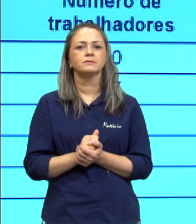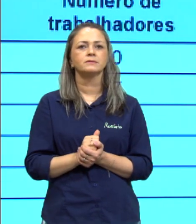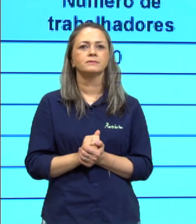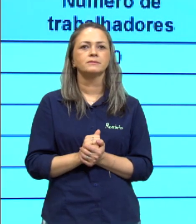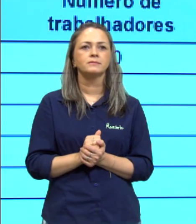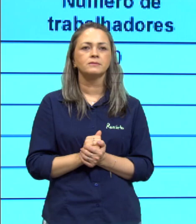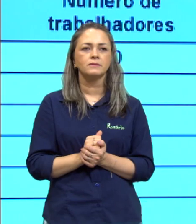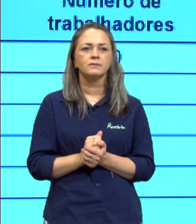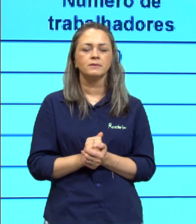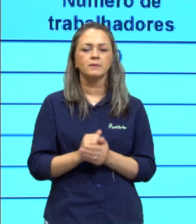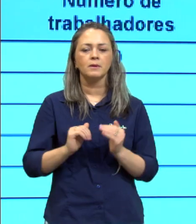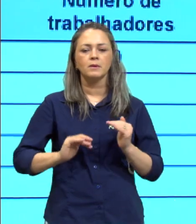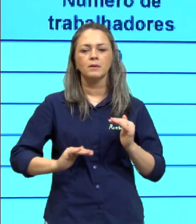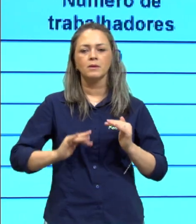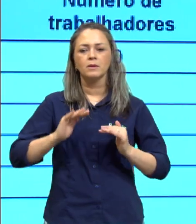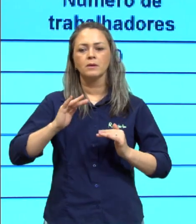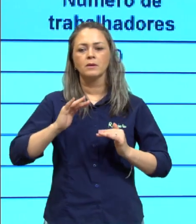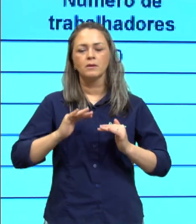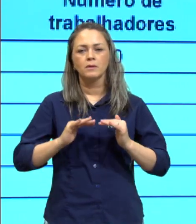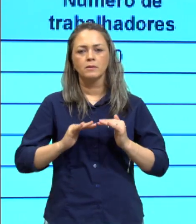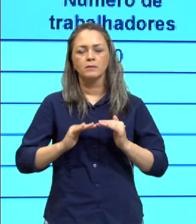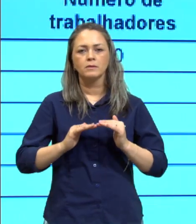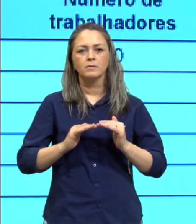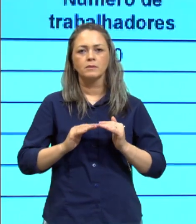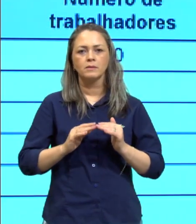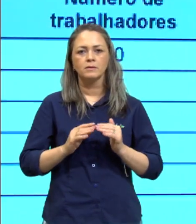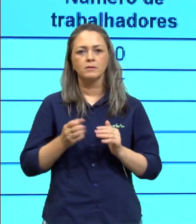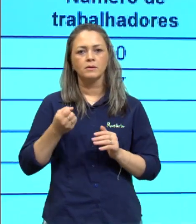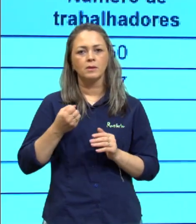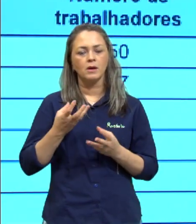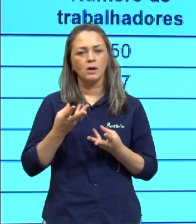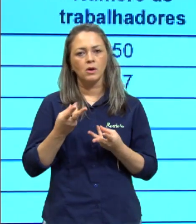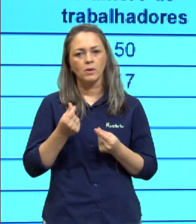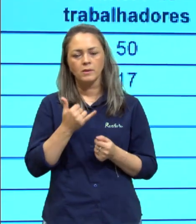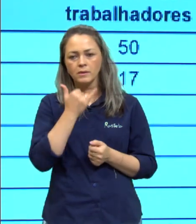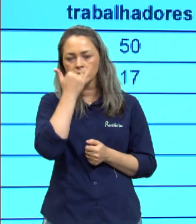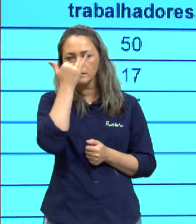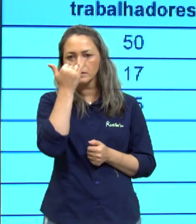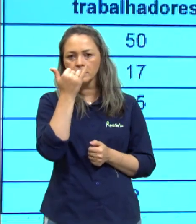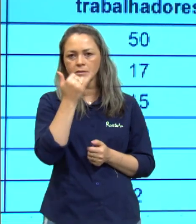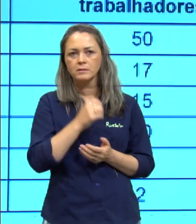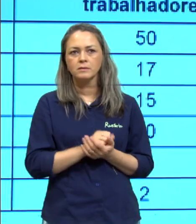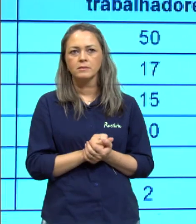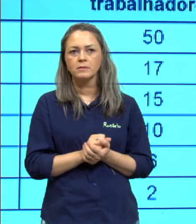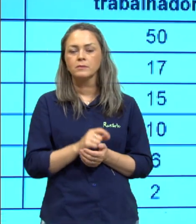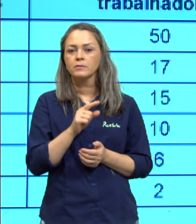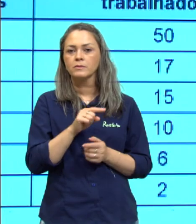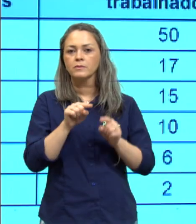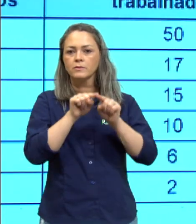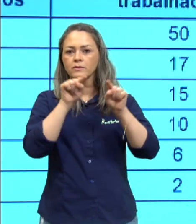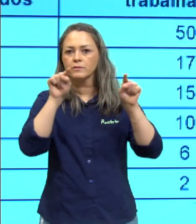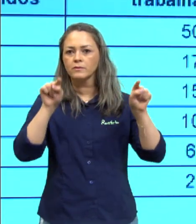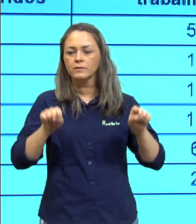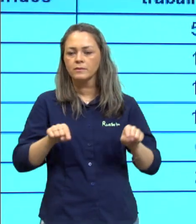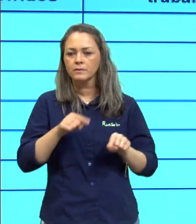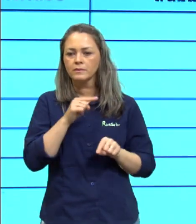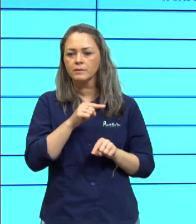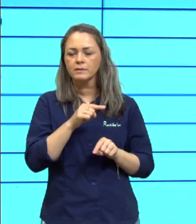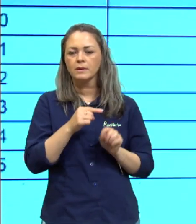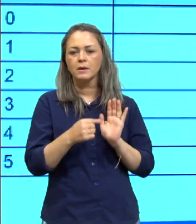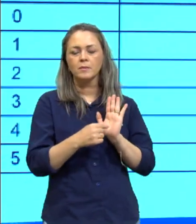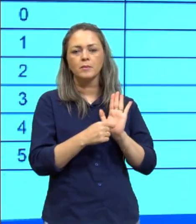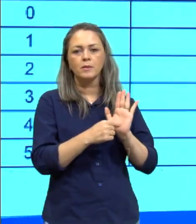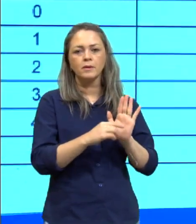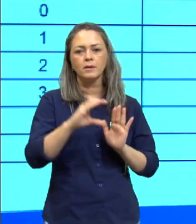a média né do número de acidentes por funcionário nesta mostra que a CIPA vai